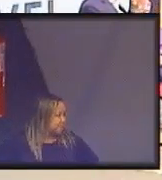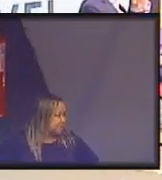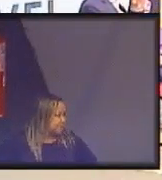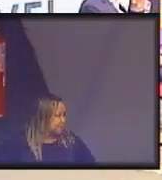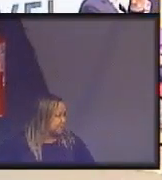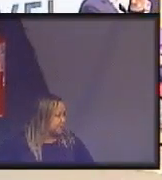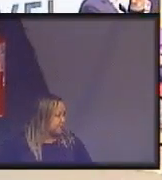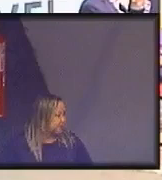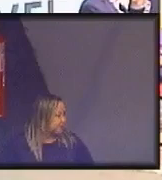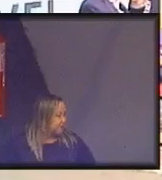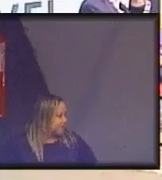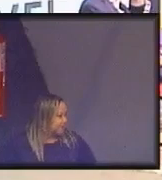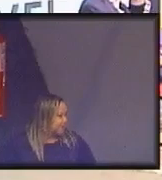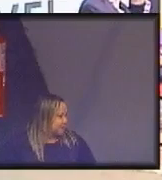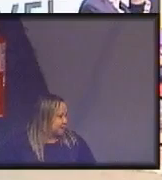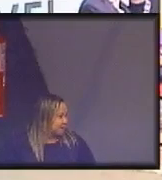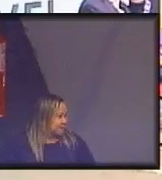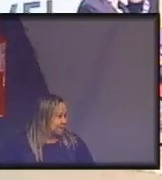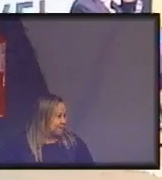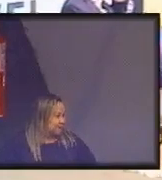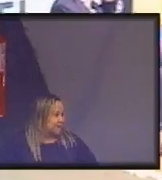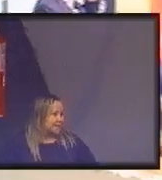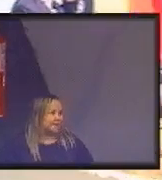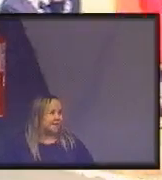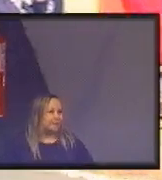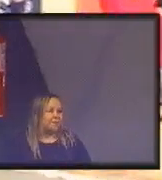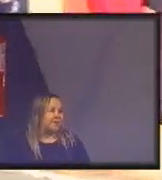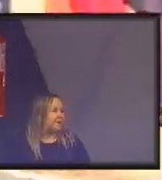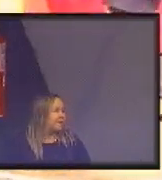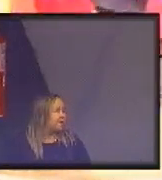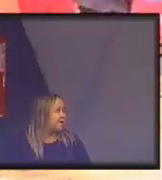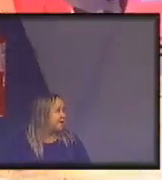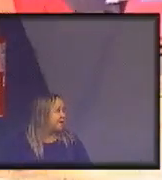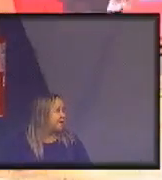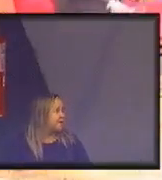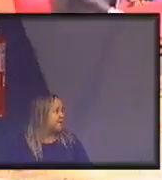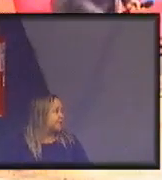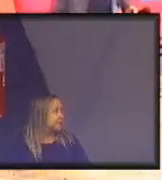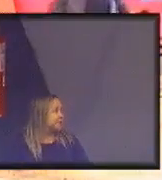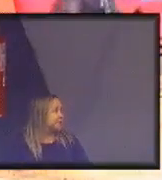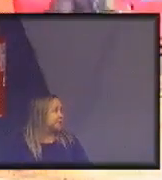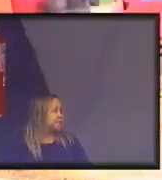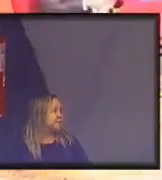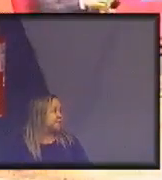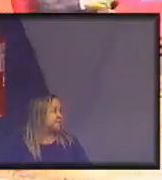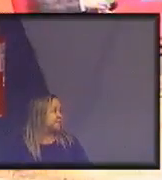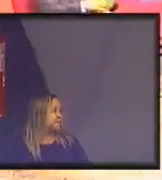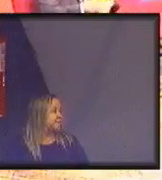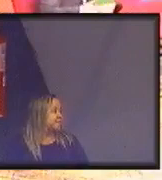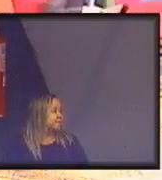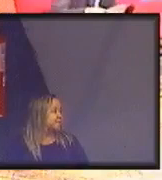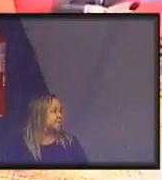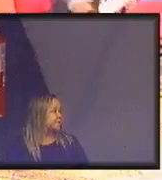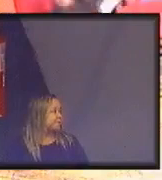Oi? Está saindo direitinho? Está. O passador onde está?